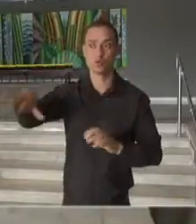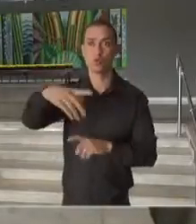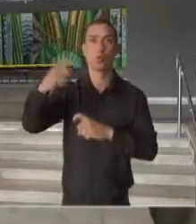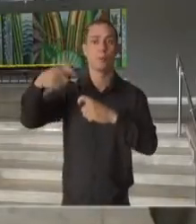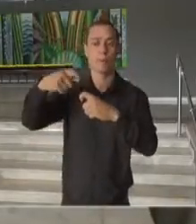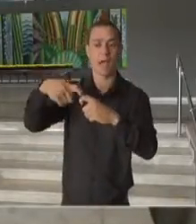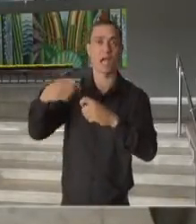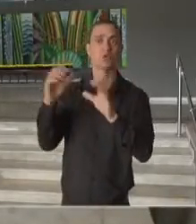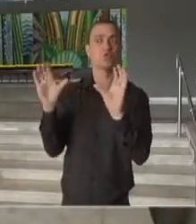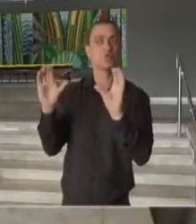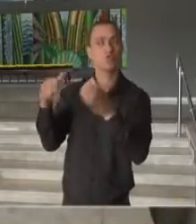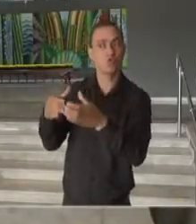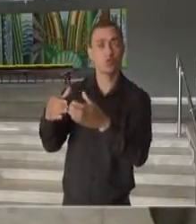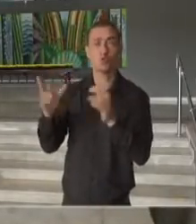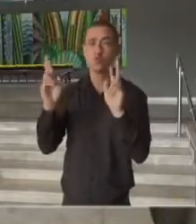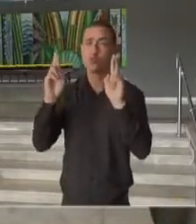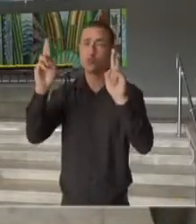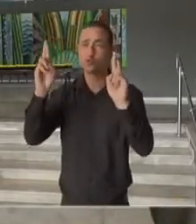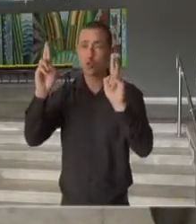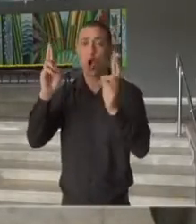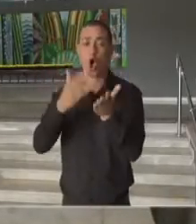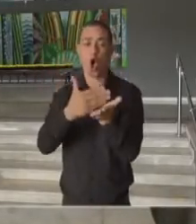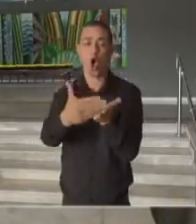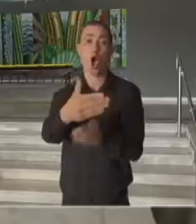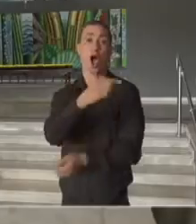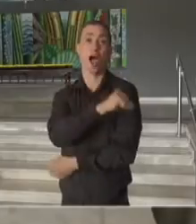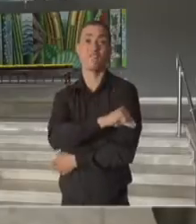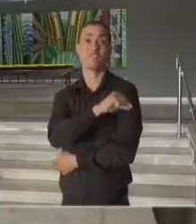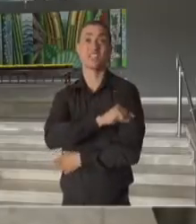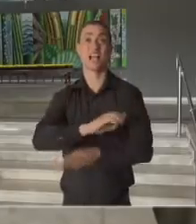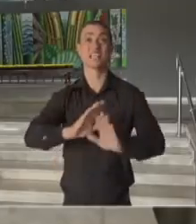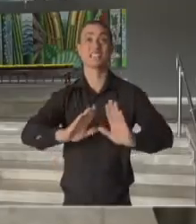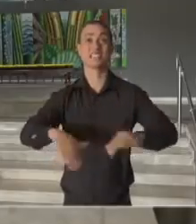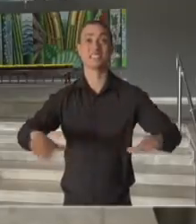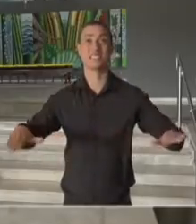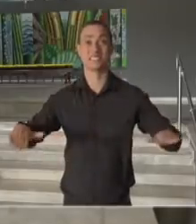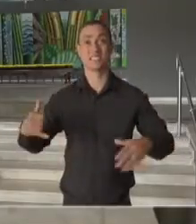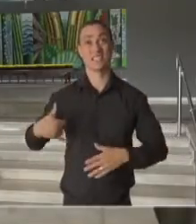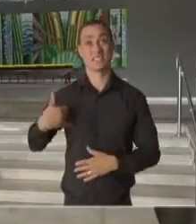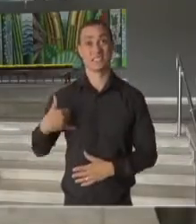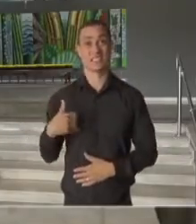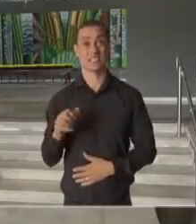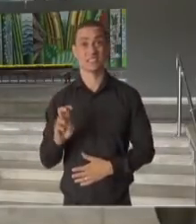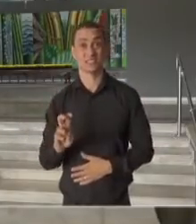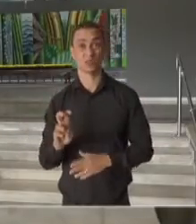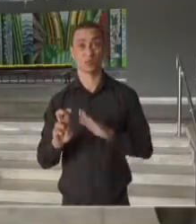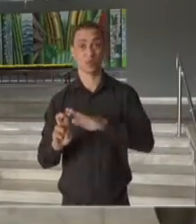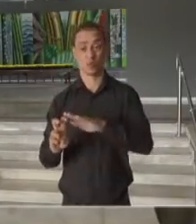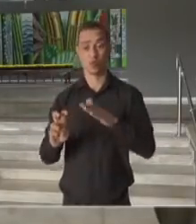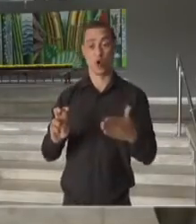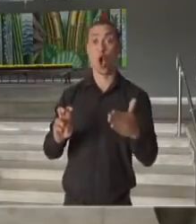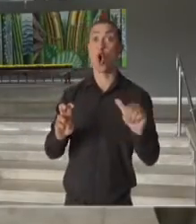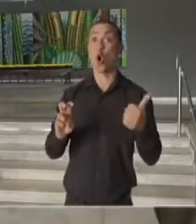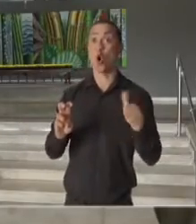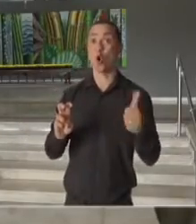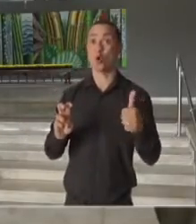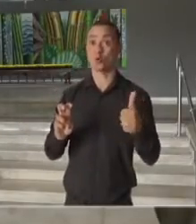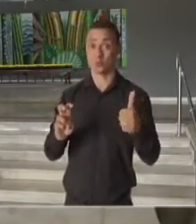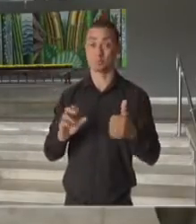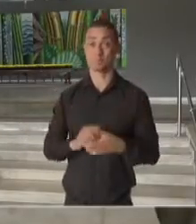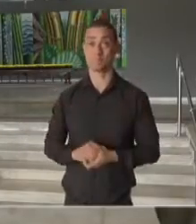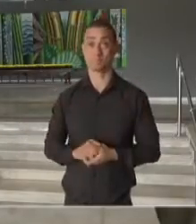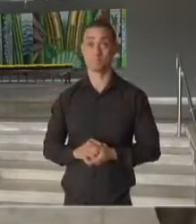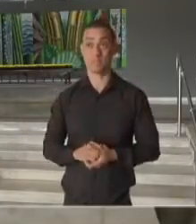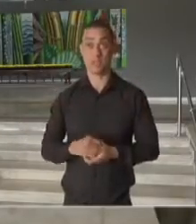para a vacinação de crianças de 5 a 11 anos. Se nós queremos